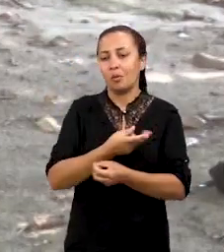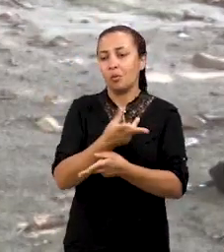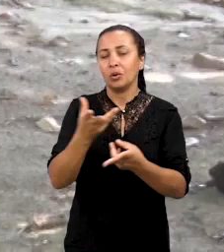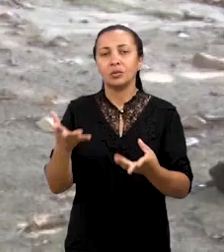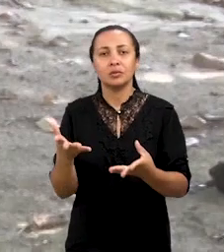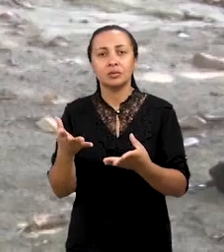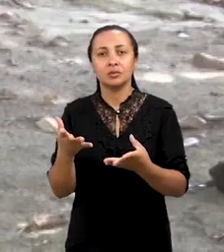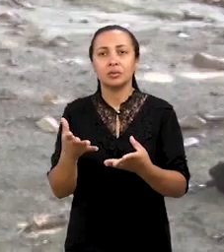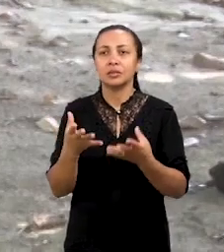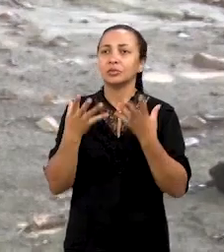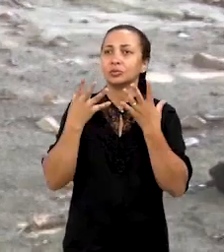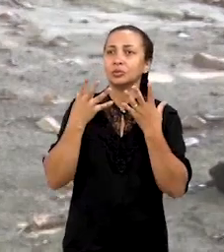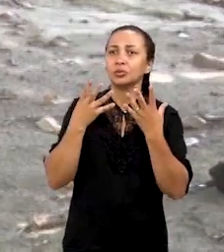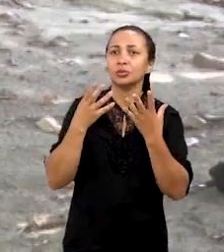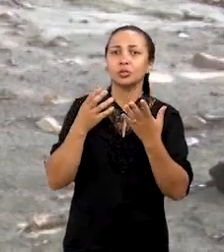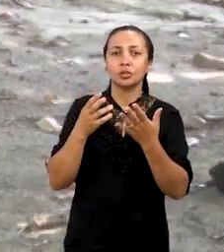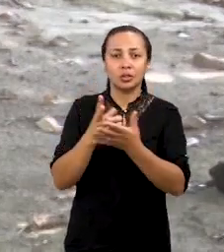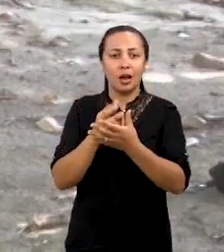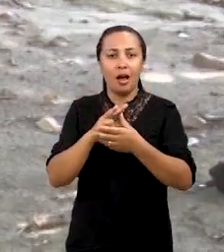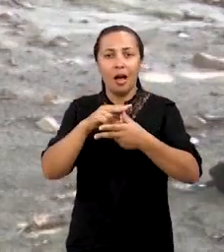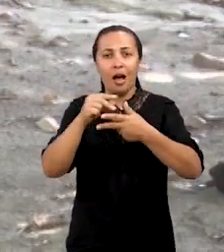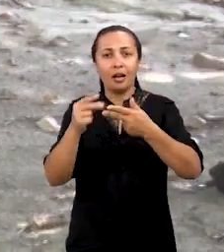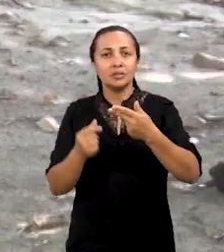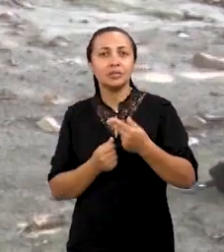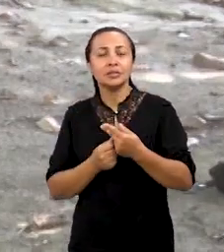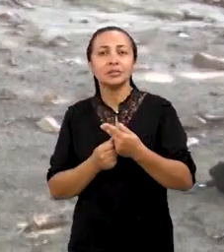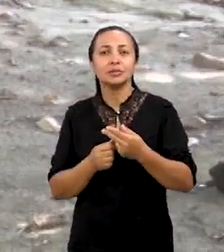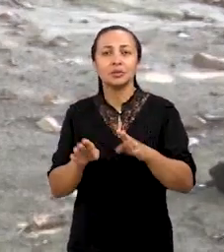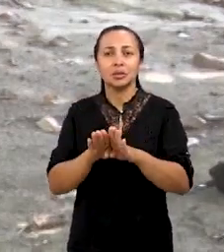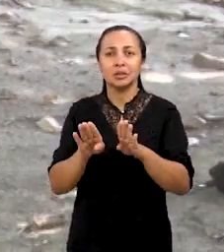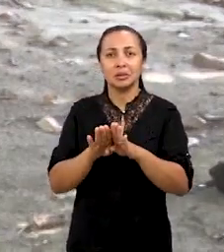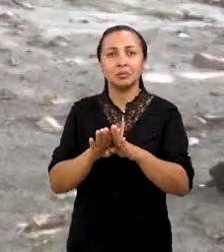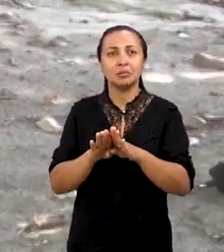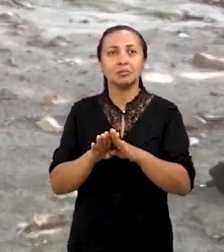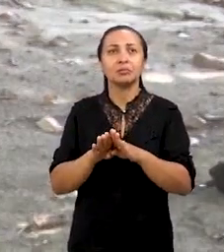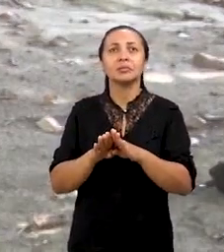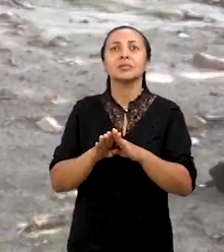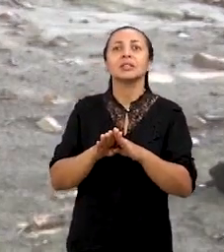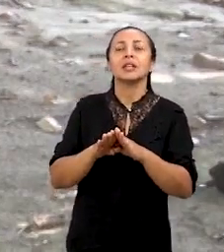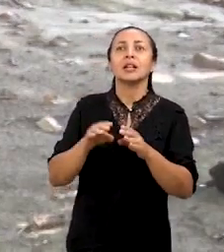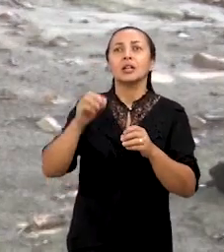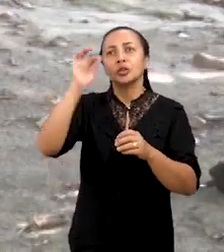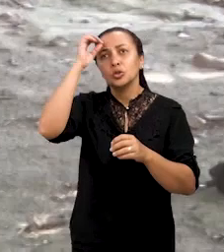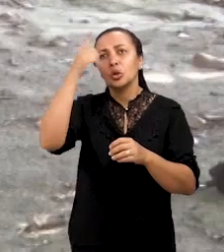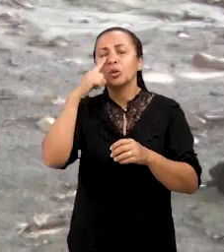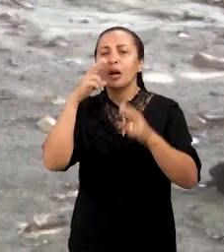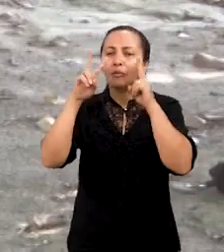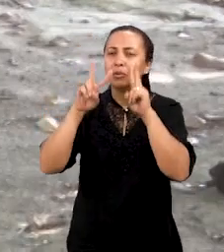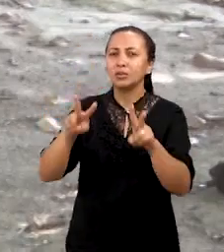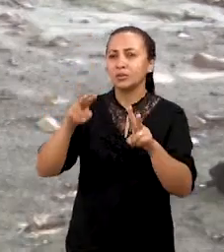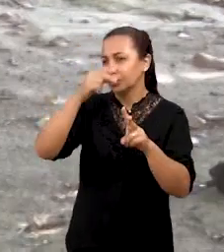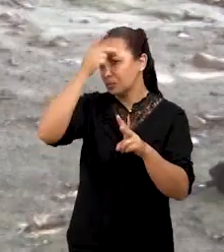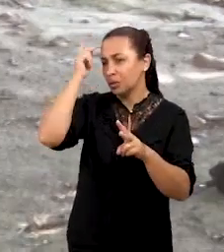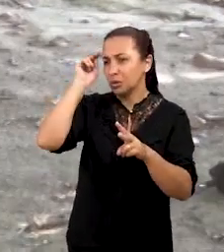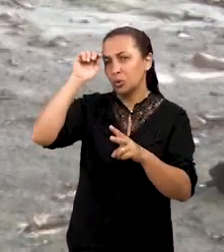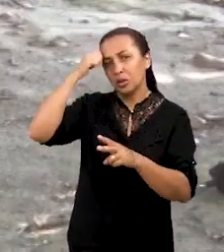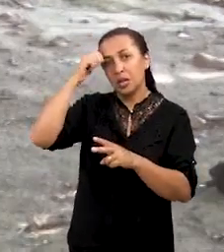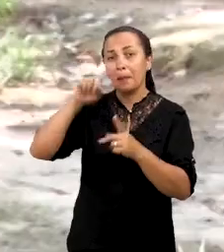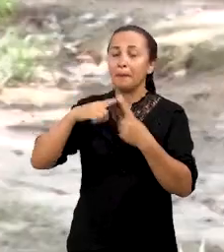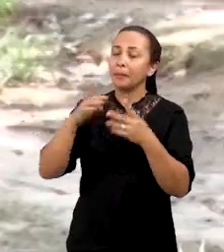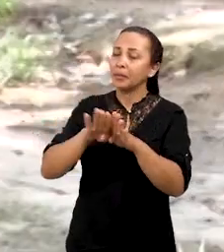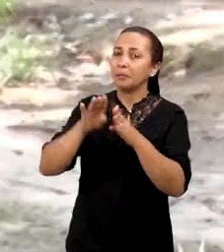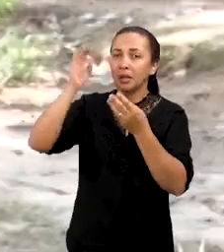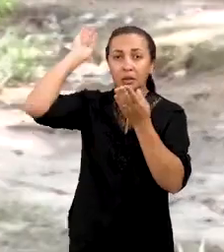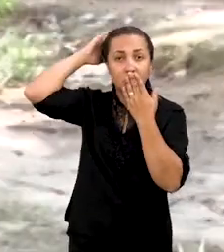razoável de acervo que trata especificamente das questões étnico-raciais na escola, não só do ponto de vista do negro, mas também do ponto de vista do